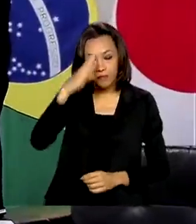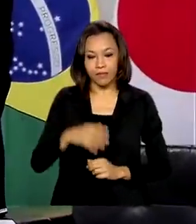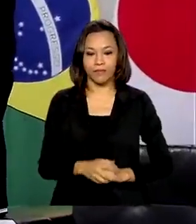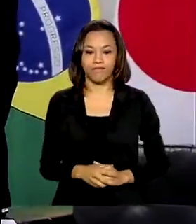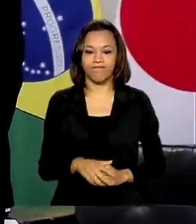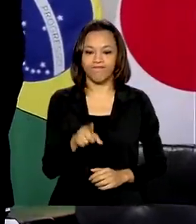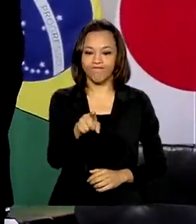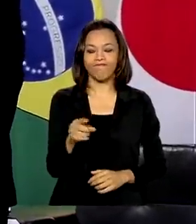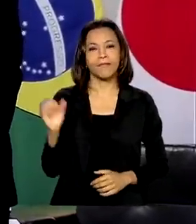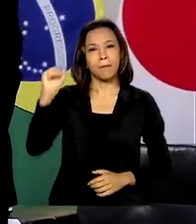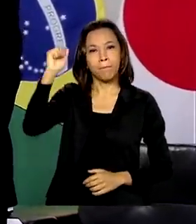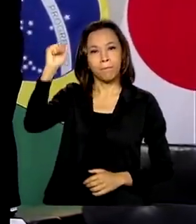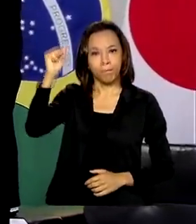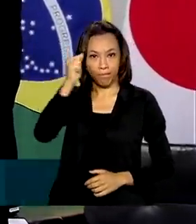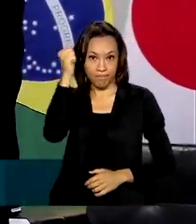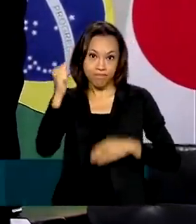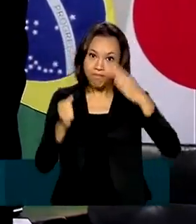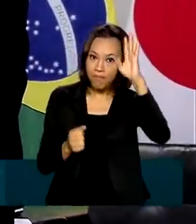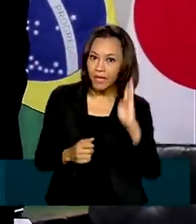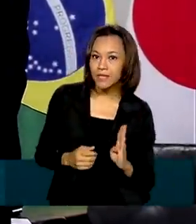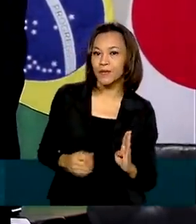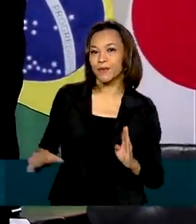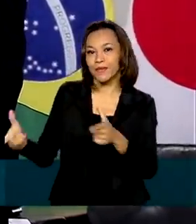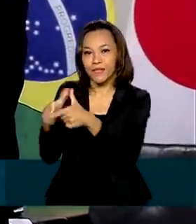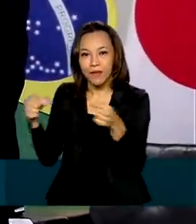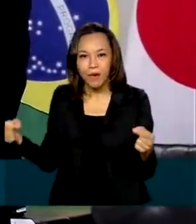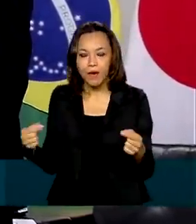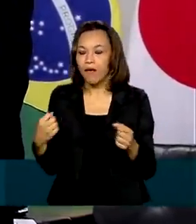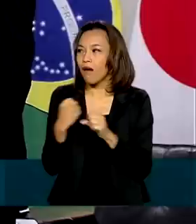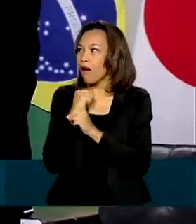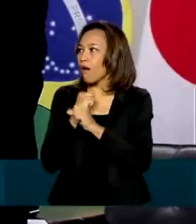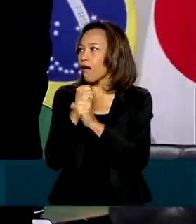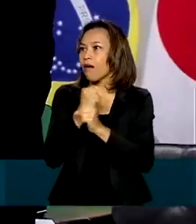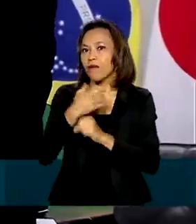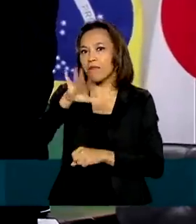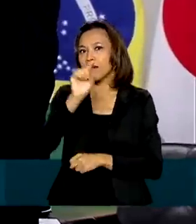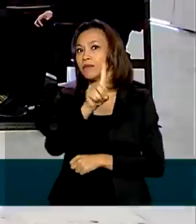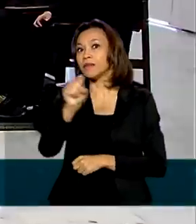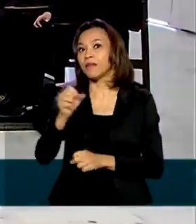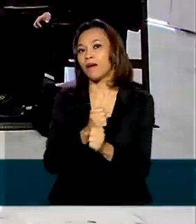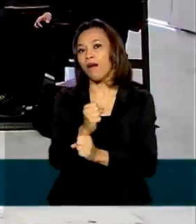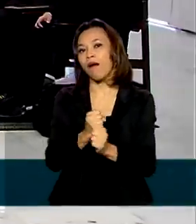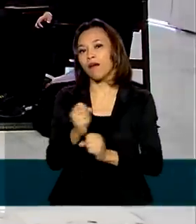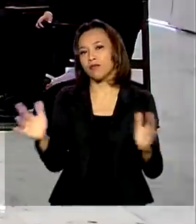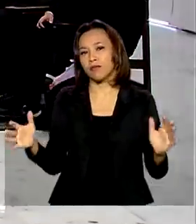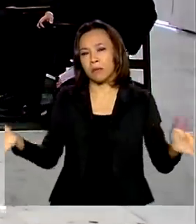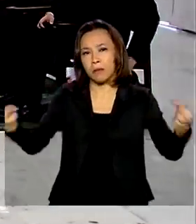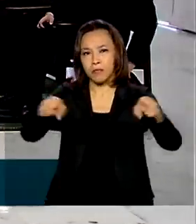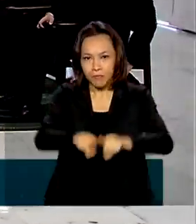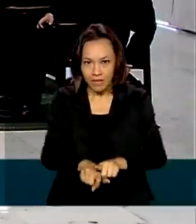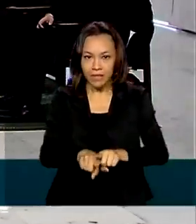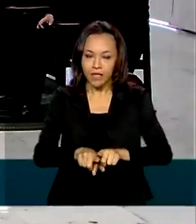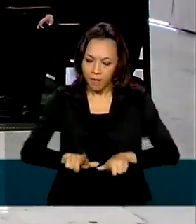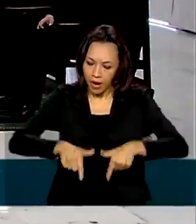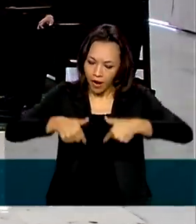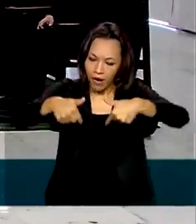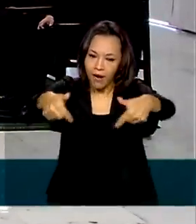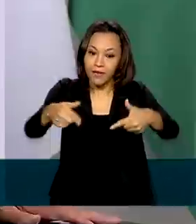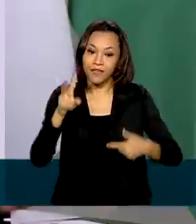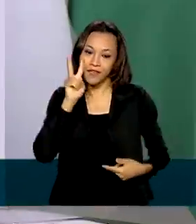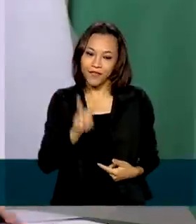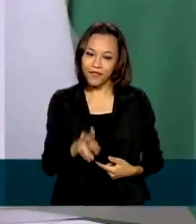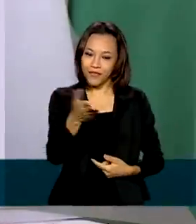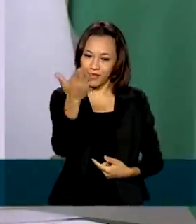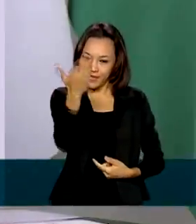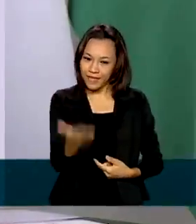Brasil e Japão. Relação com mais de 100 anos de história e parceria. Como que foi vista nesta sexta-feira quando o